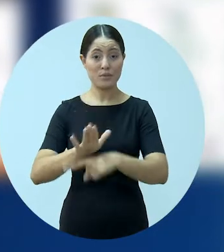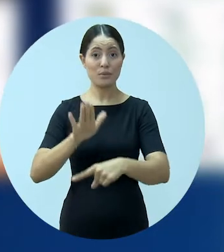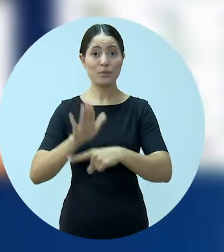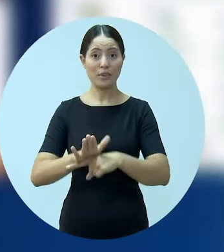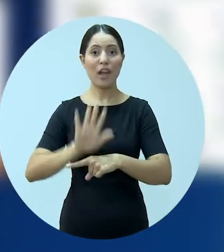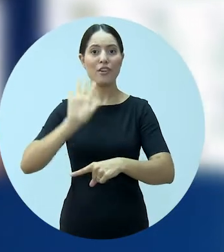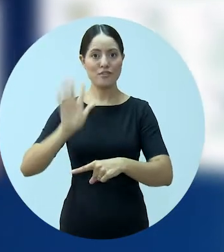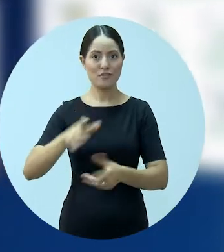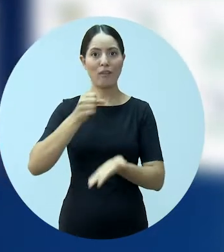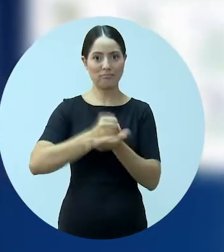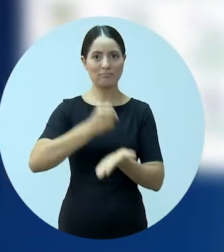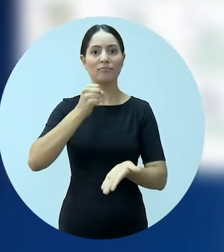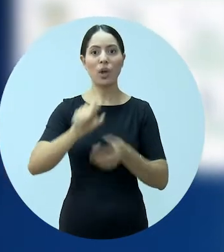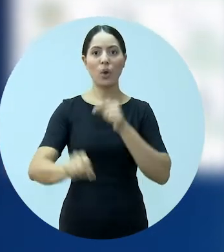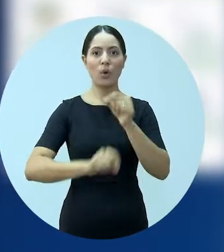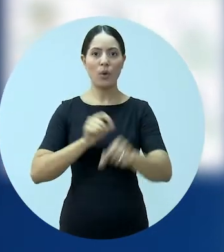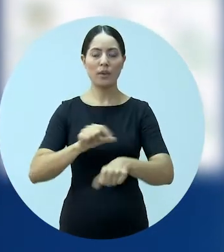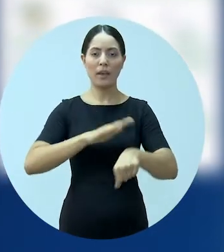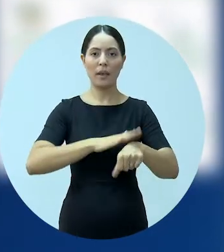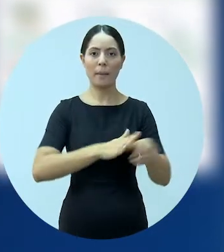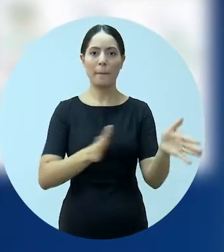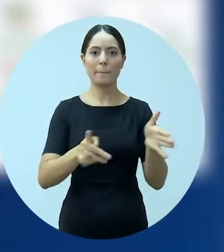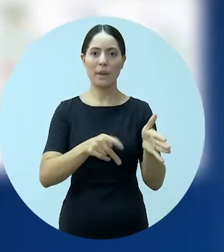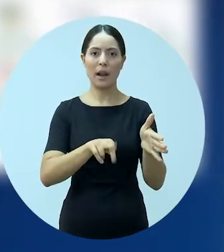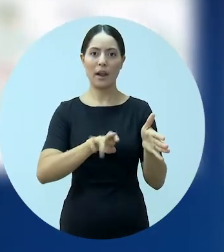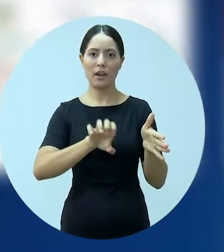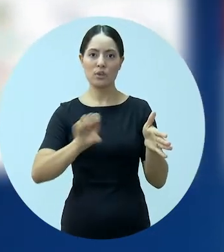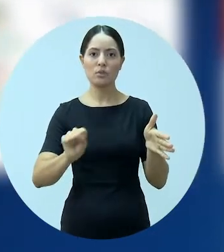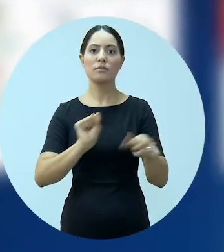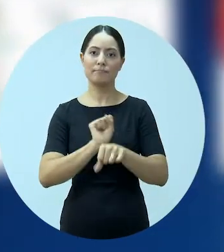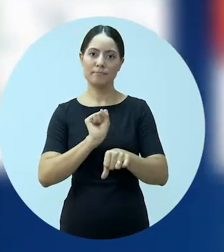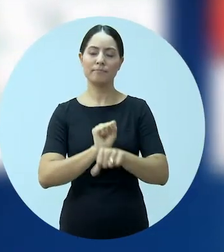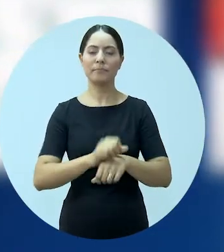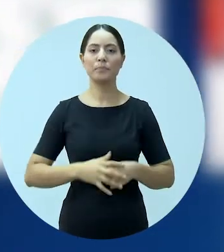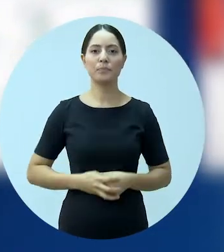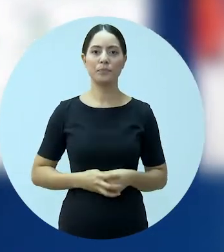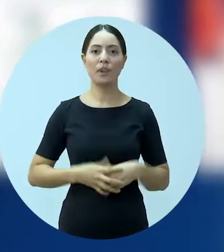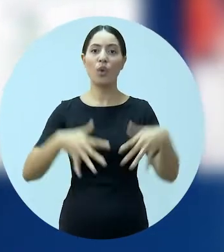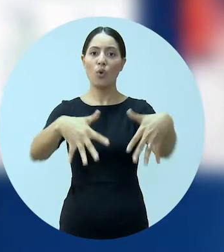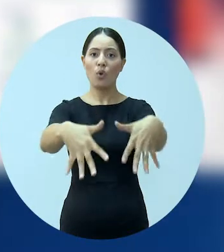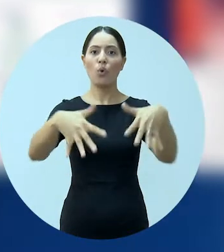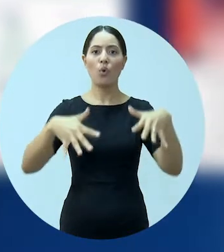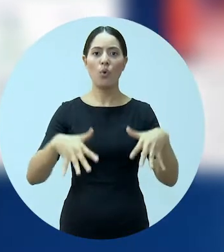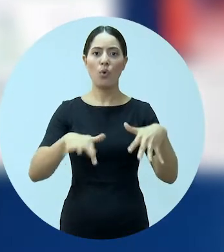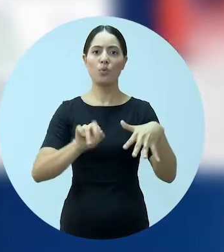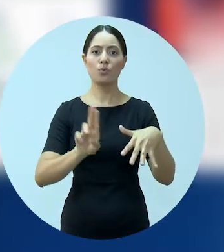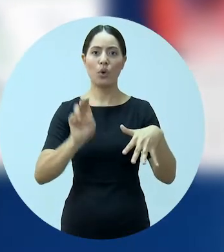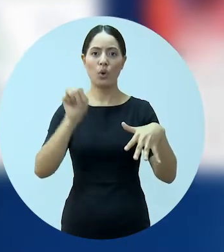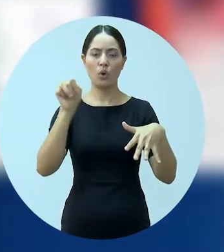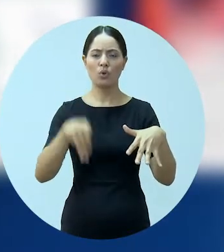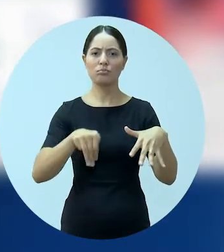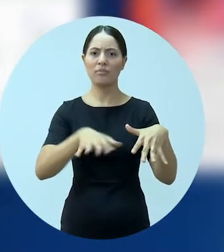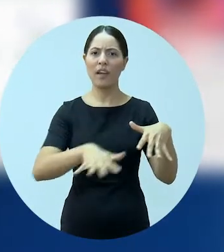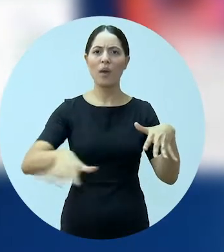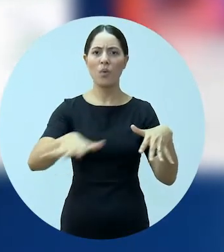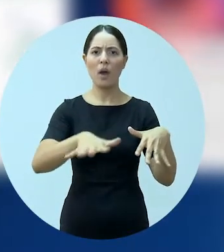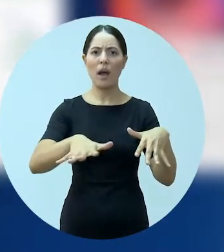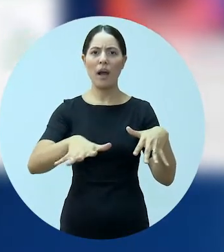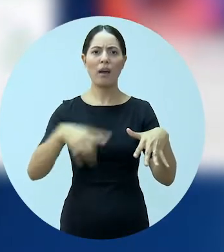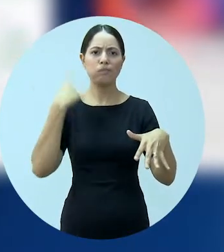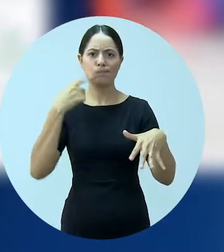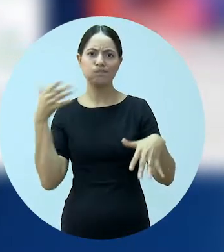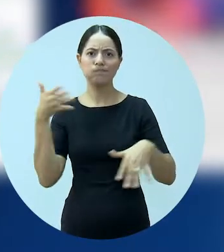protocolado para que haja a suspensão de prazos. O fórum é o palco de muitos colegas advogados